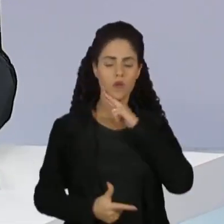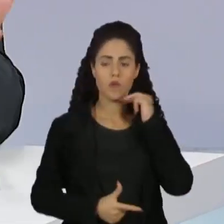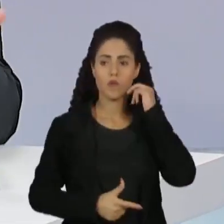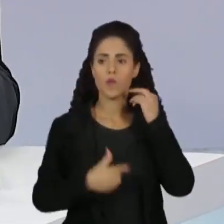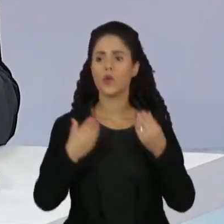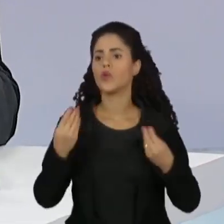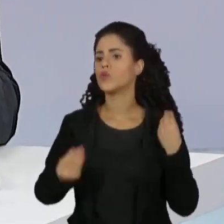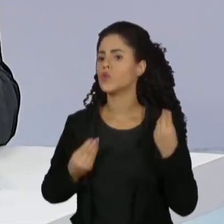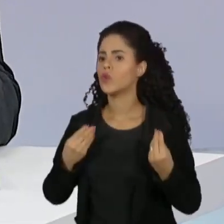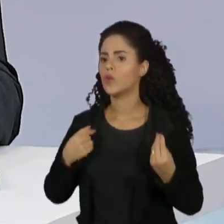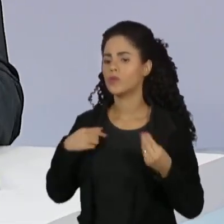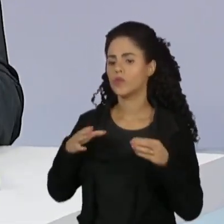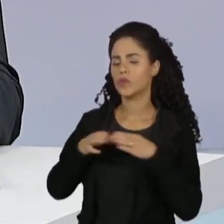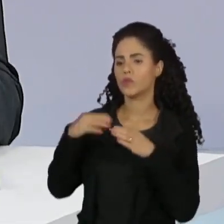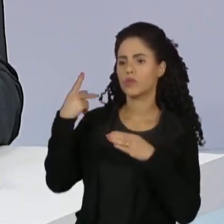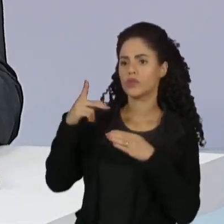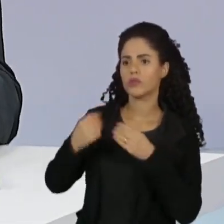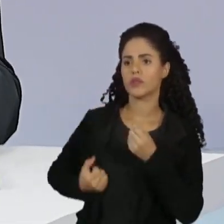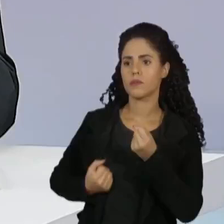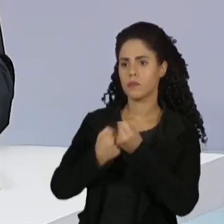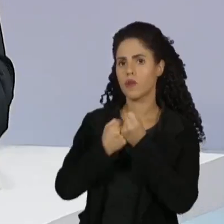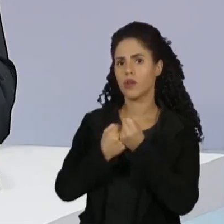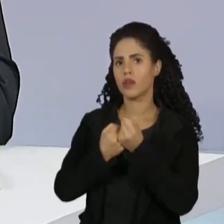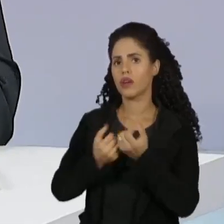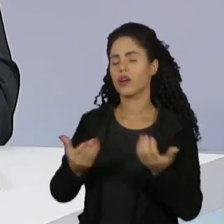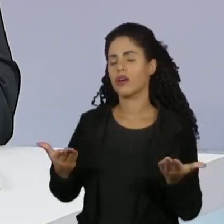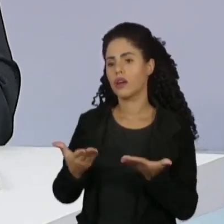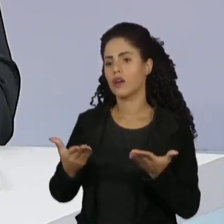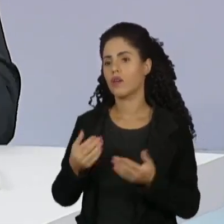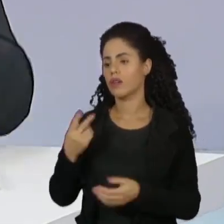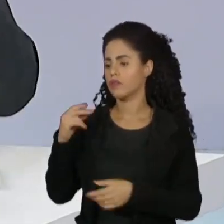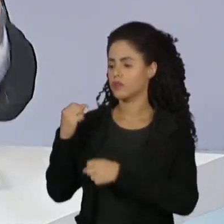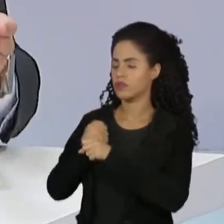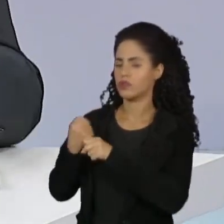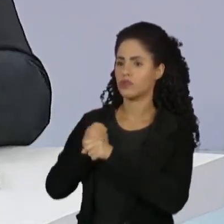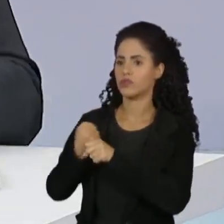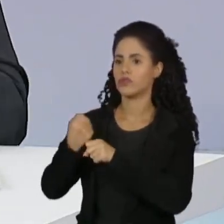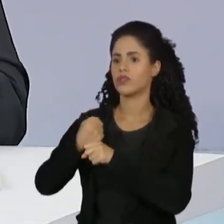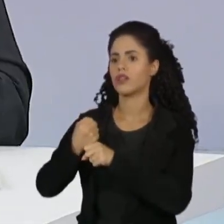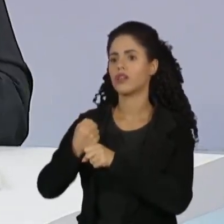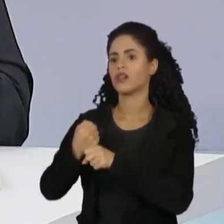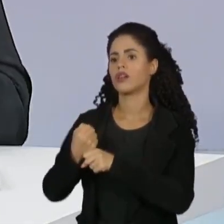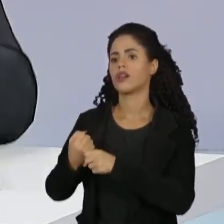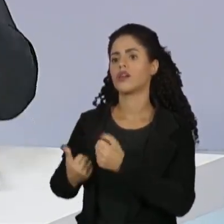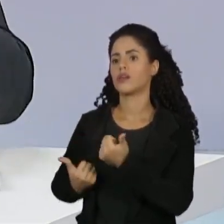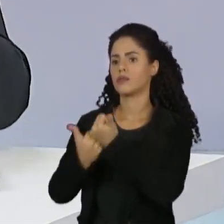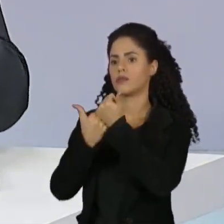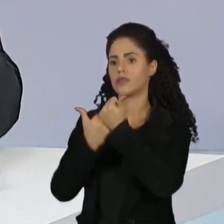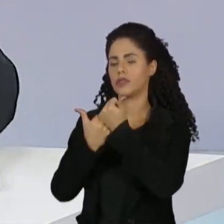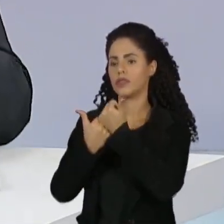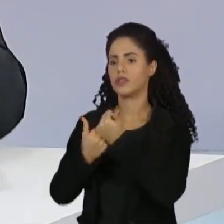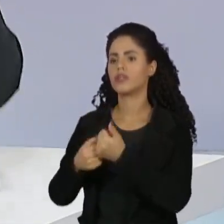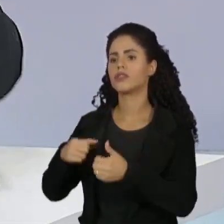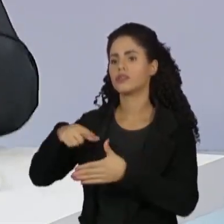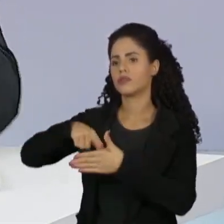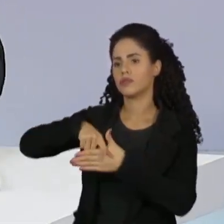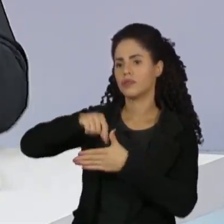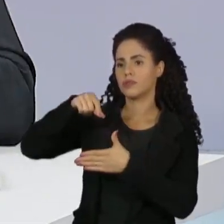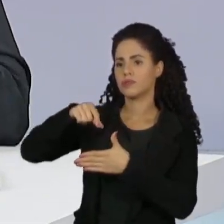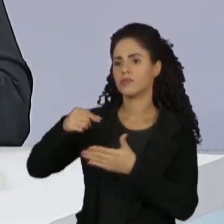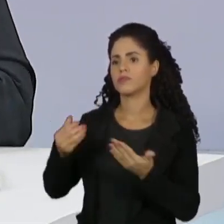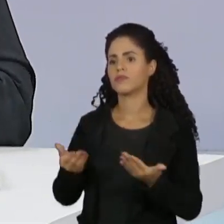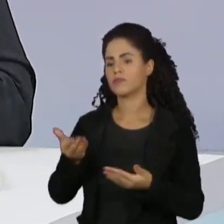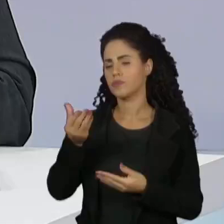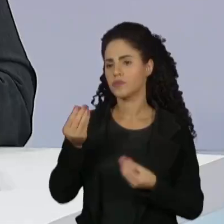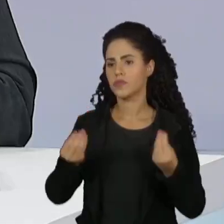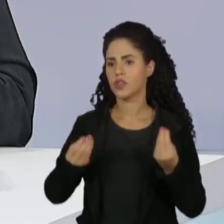boa parte do seu grupo político, que governou com o senhor aqui quase 20 anos no estado de São Paulo, apoiando o atual prefeito, que é do MDB, do Manda Brasa,